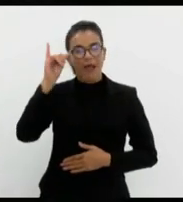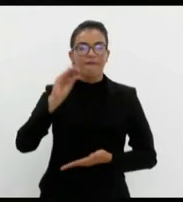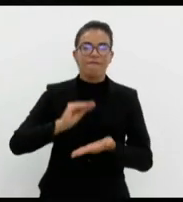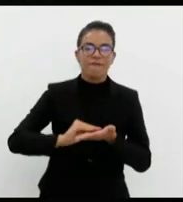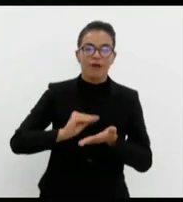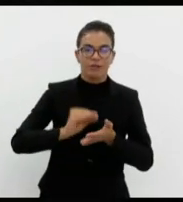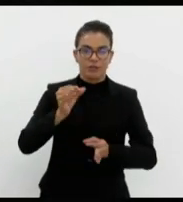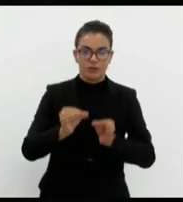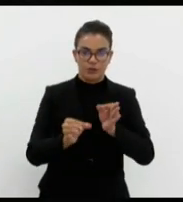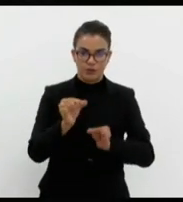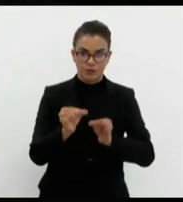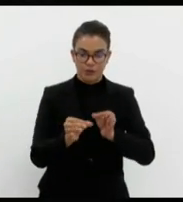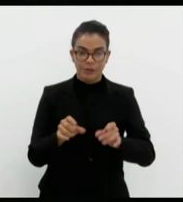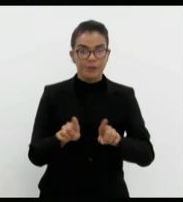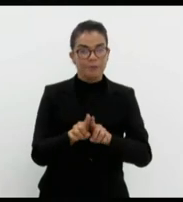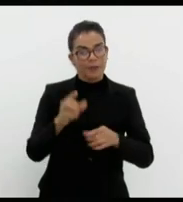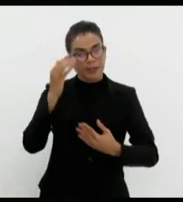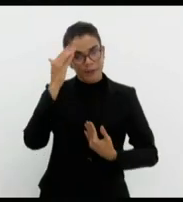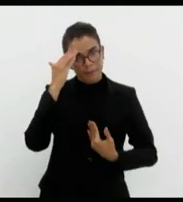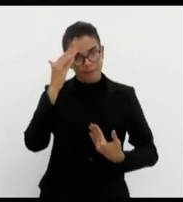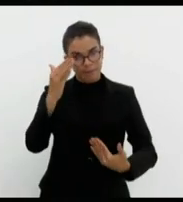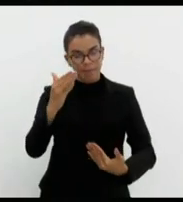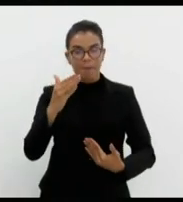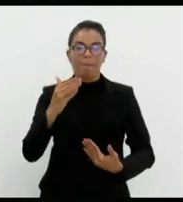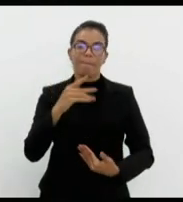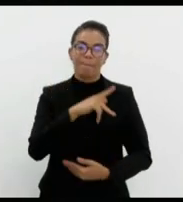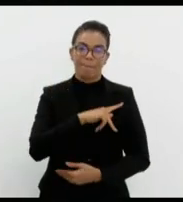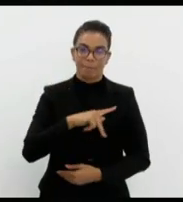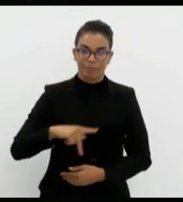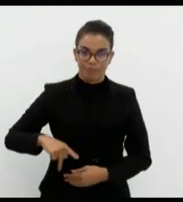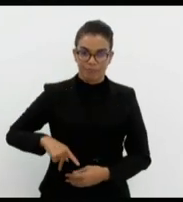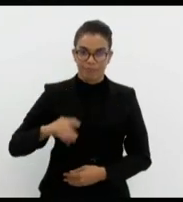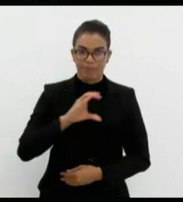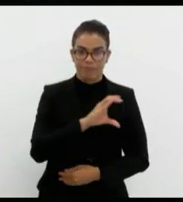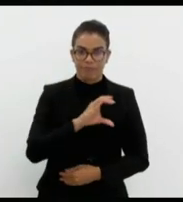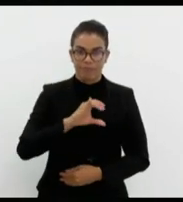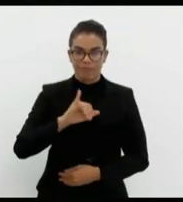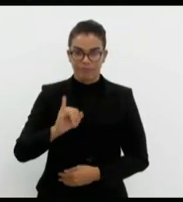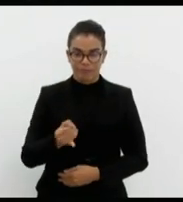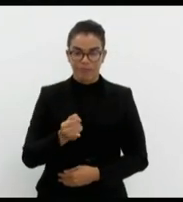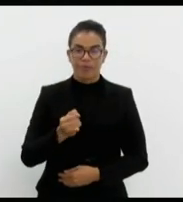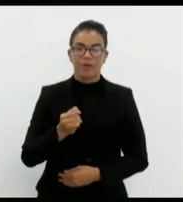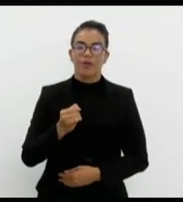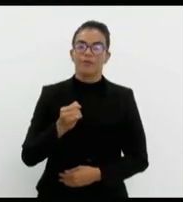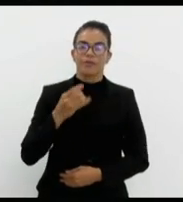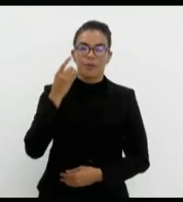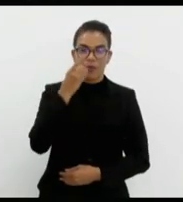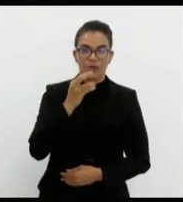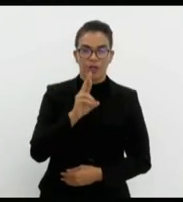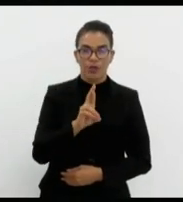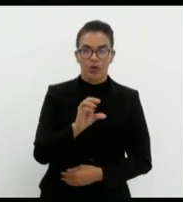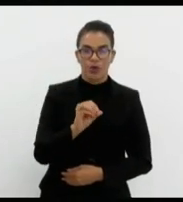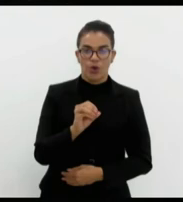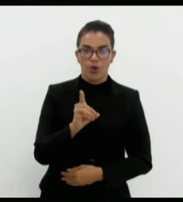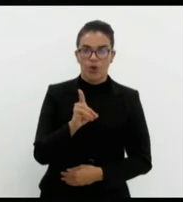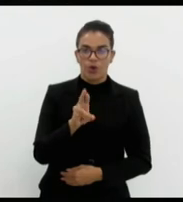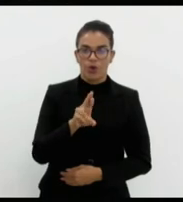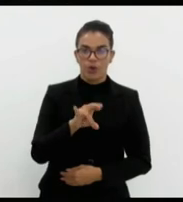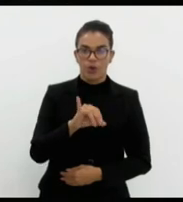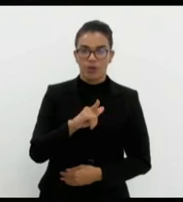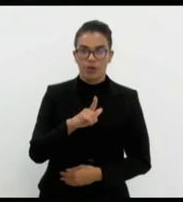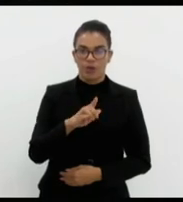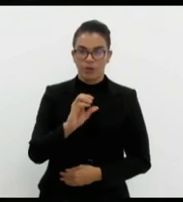estendo esse agradecimento ao presidente da CCJ, deputado Rodrigo Amorim, que com a mesma tranquilidade,